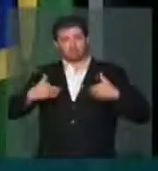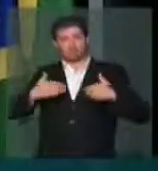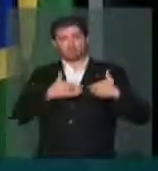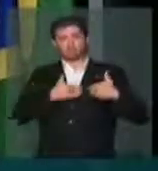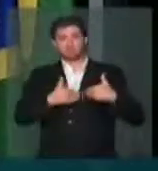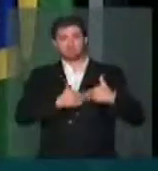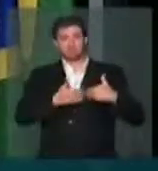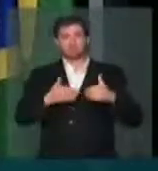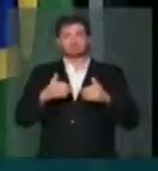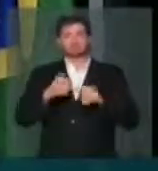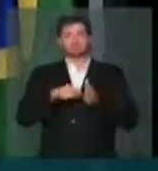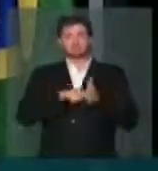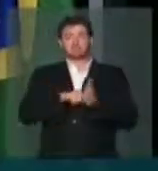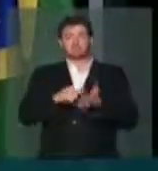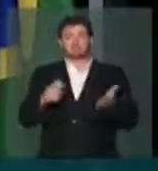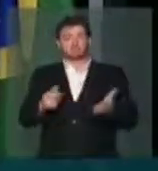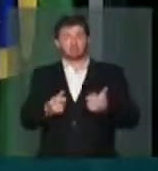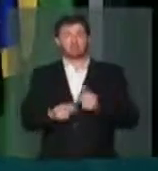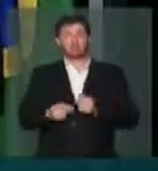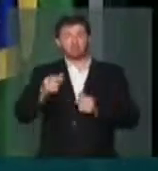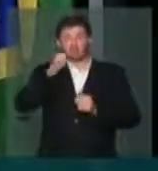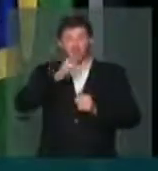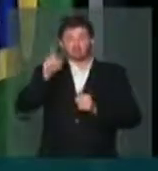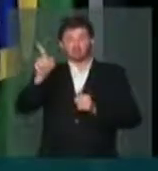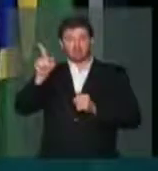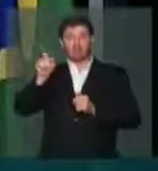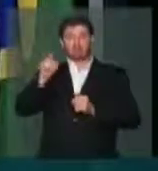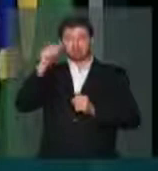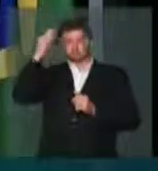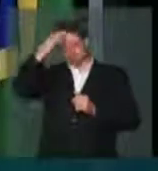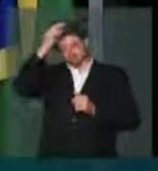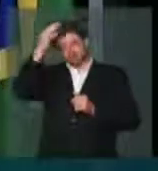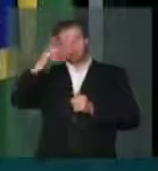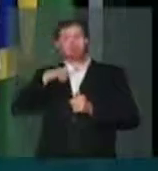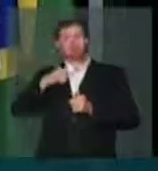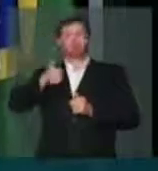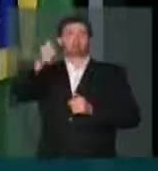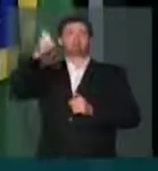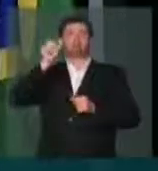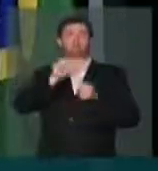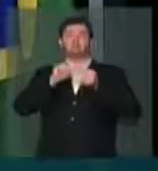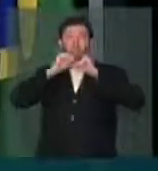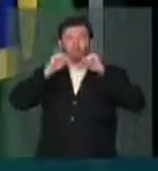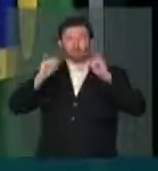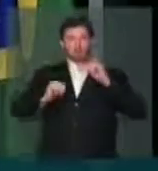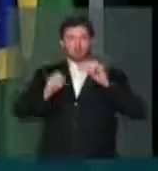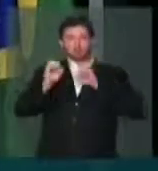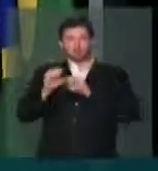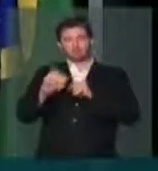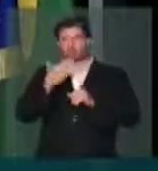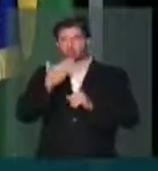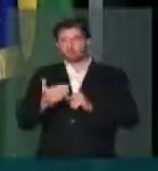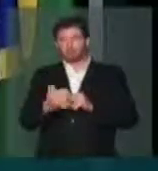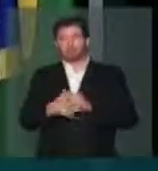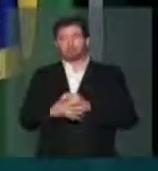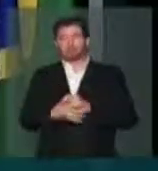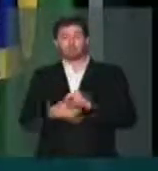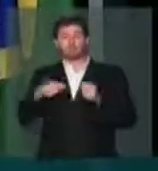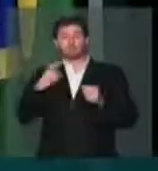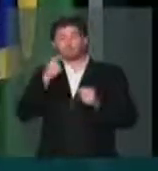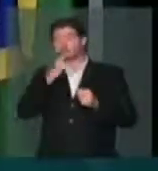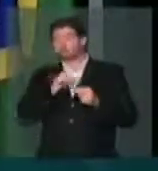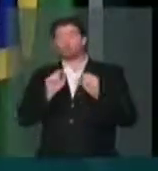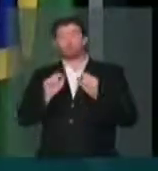Então, o Solidariedade Mulher, no Espírito Santo, está saindo na frente para fazer essa campanha educativa, para que a gente consiga,